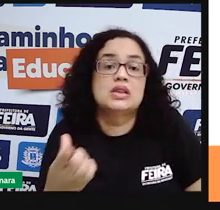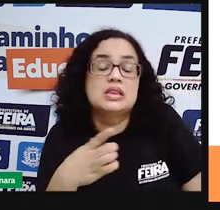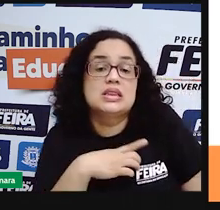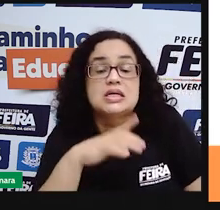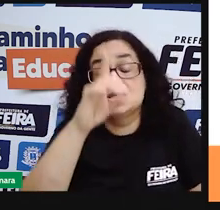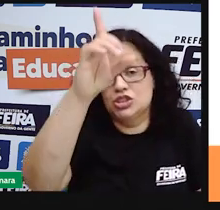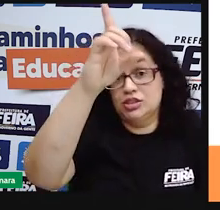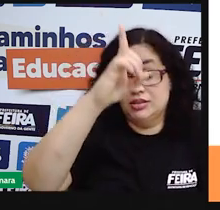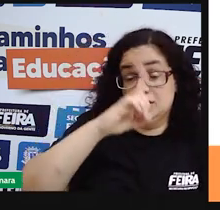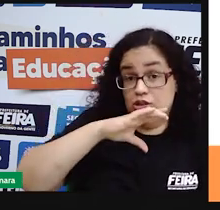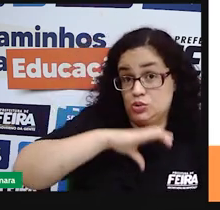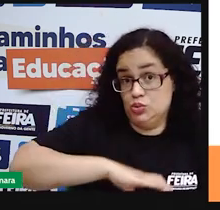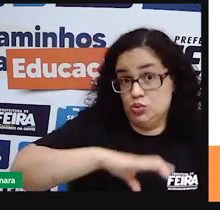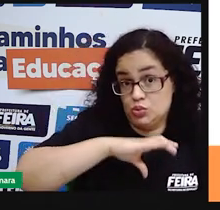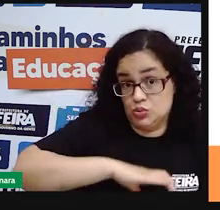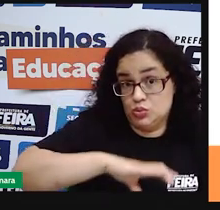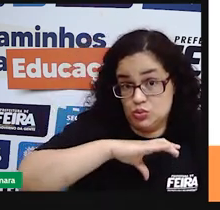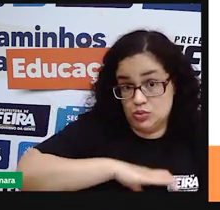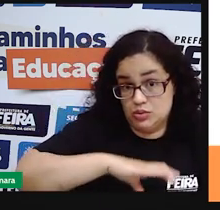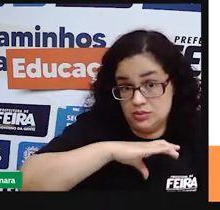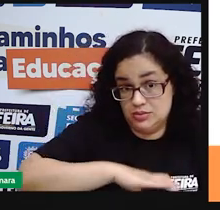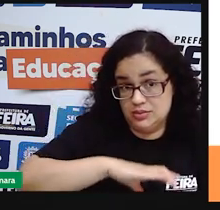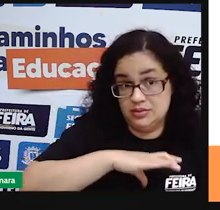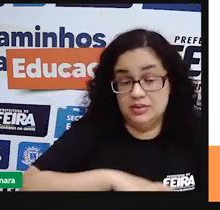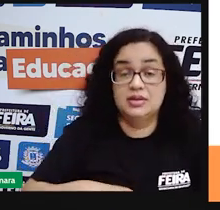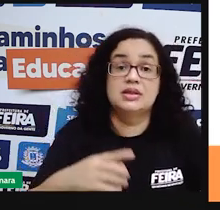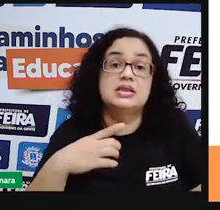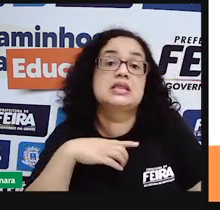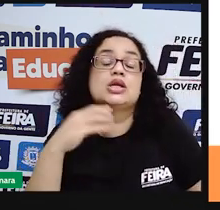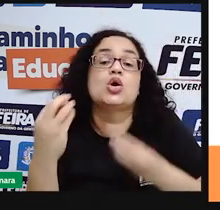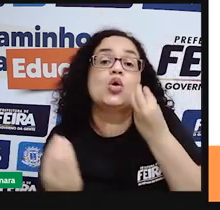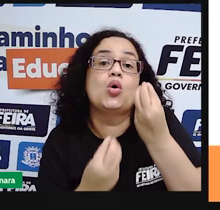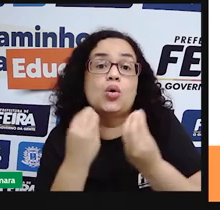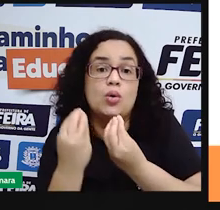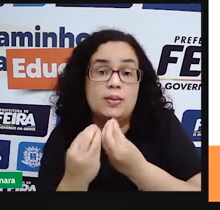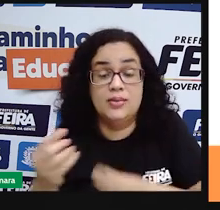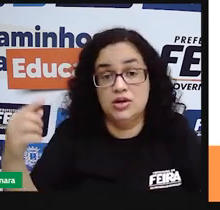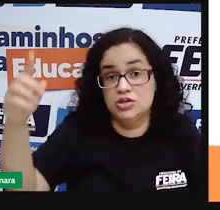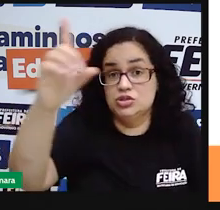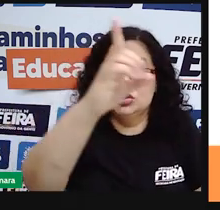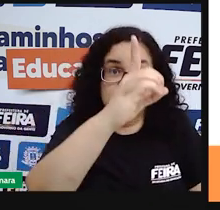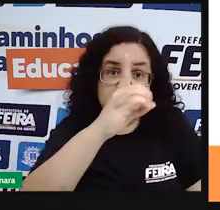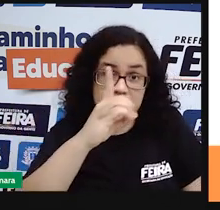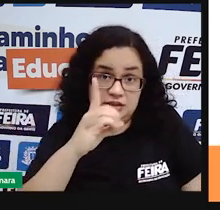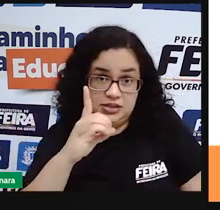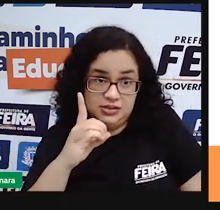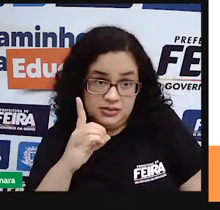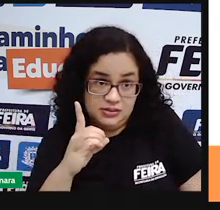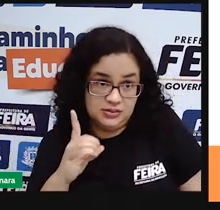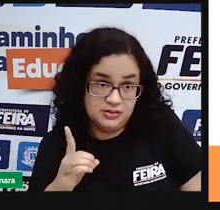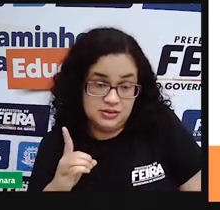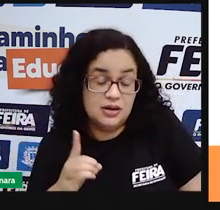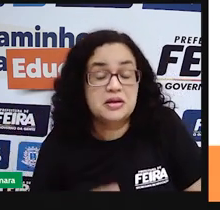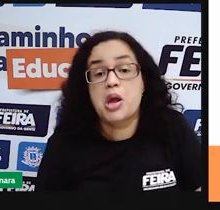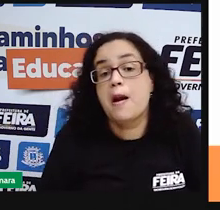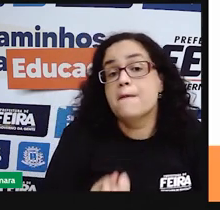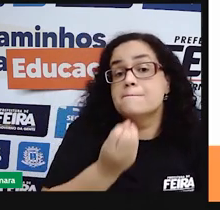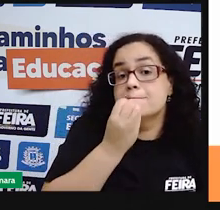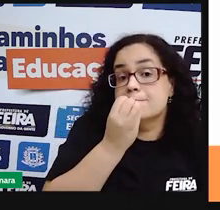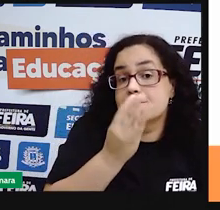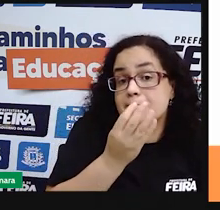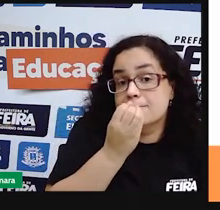portugueses e encarar como se essa chegada tivesse sido algo muito positivo para os